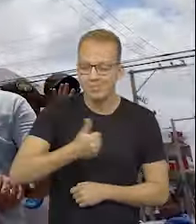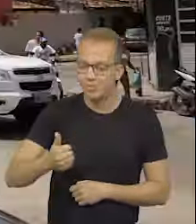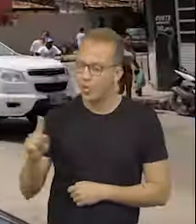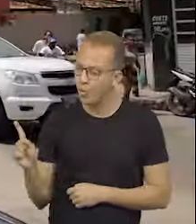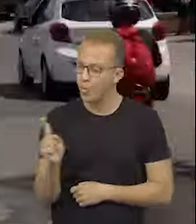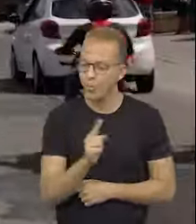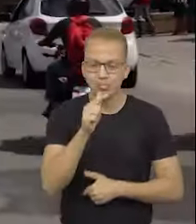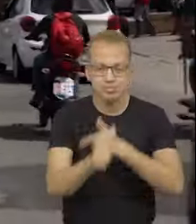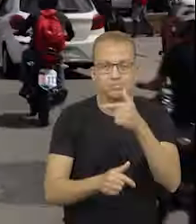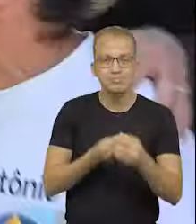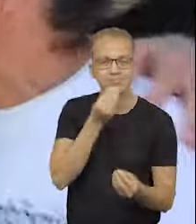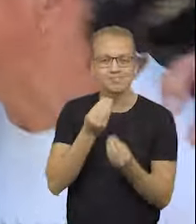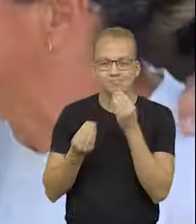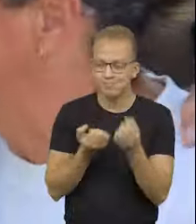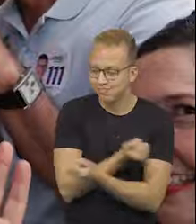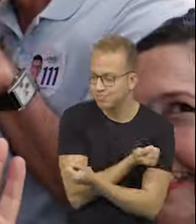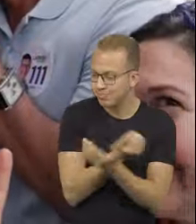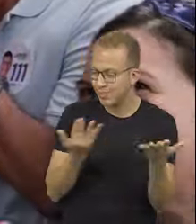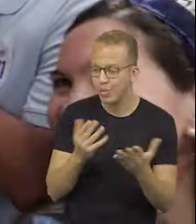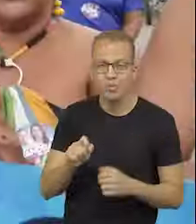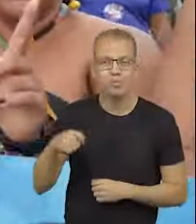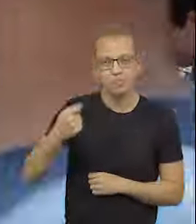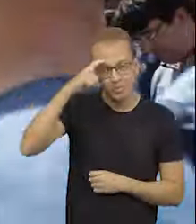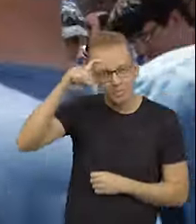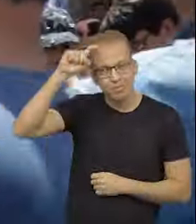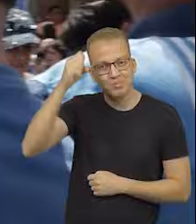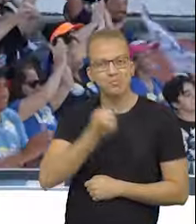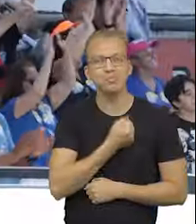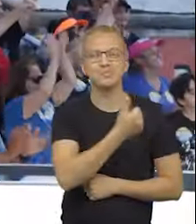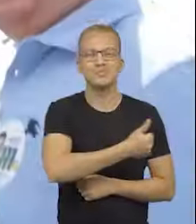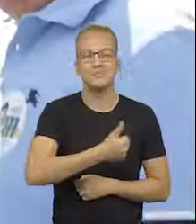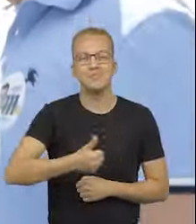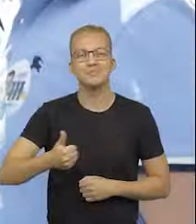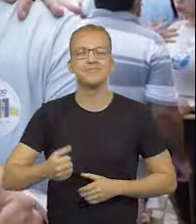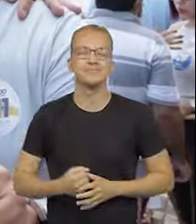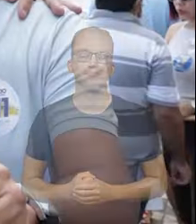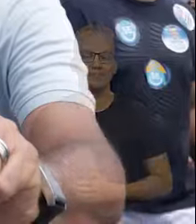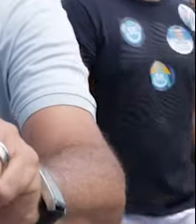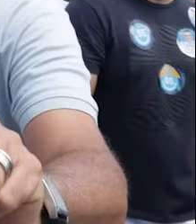emprego chegou, ela é seu 111 senador.